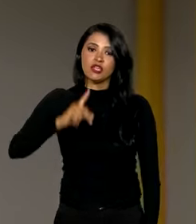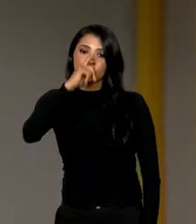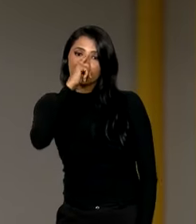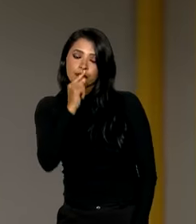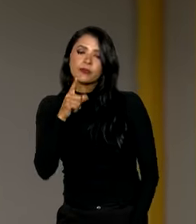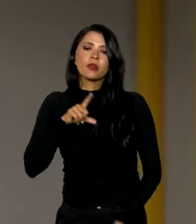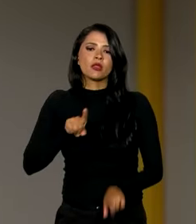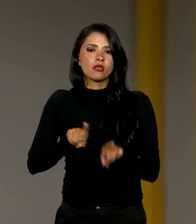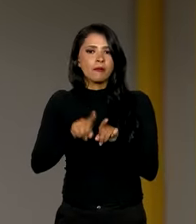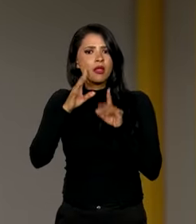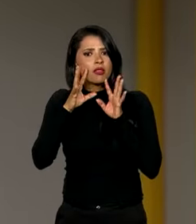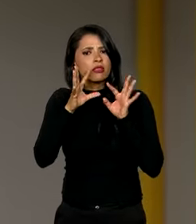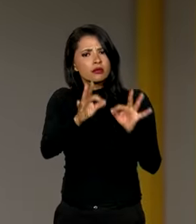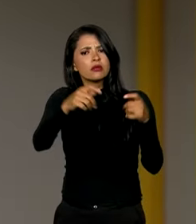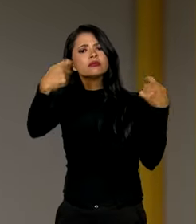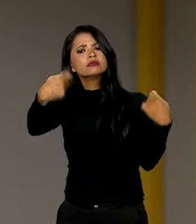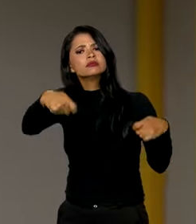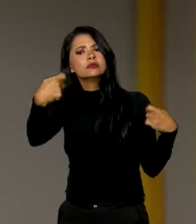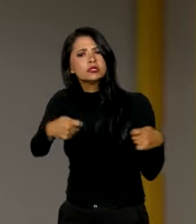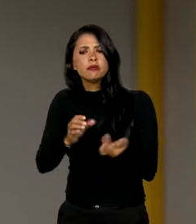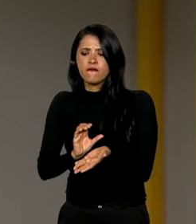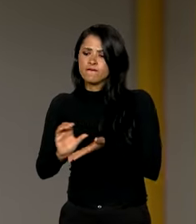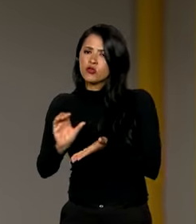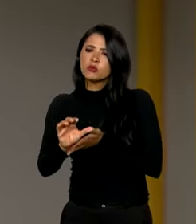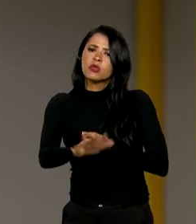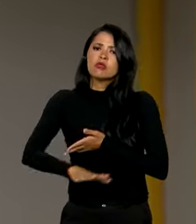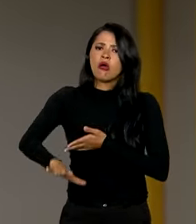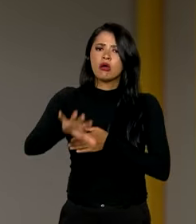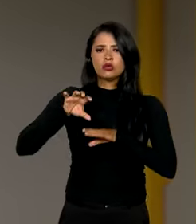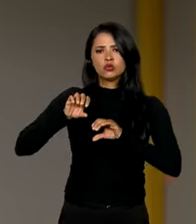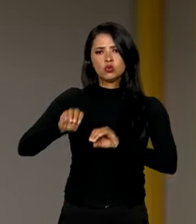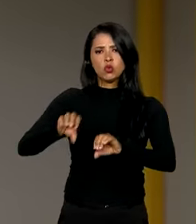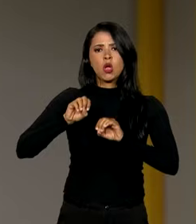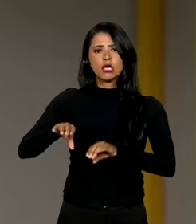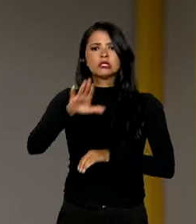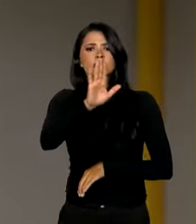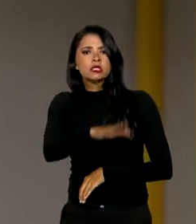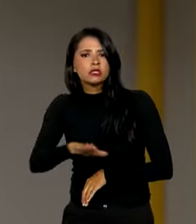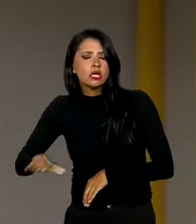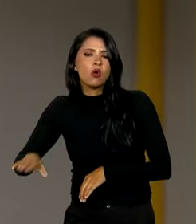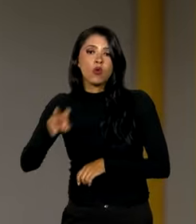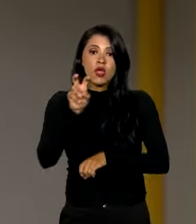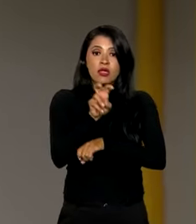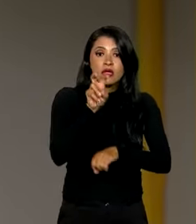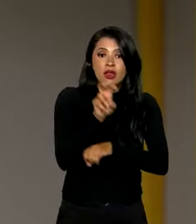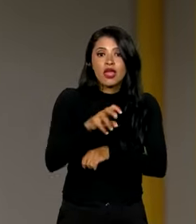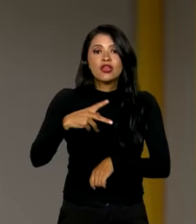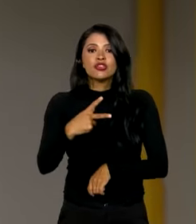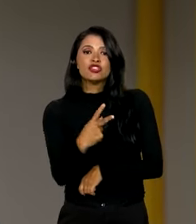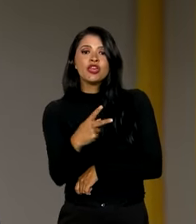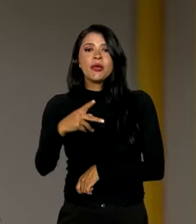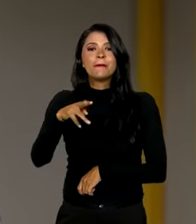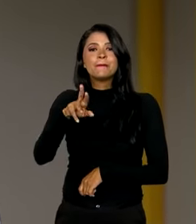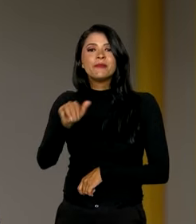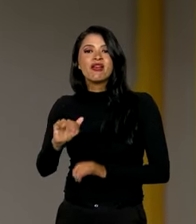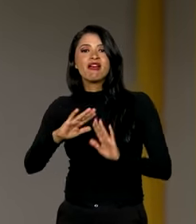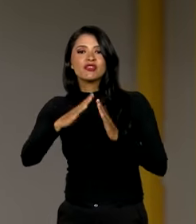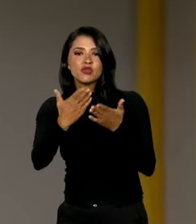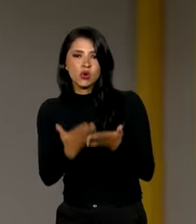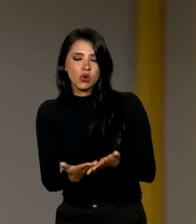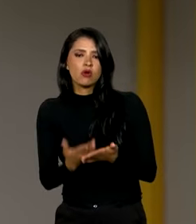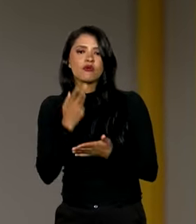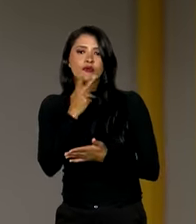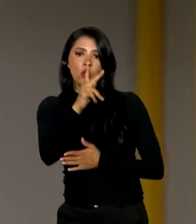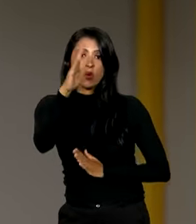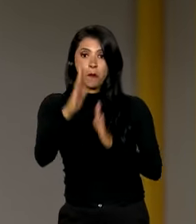chamou a atenção para a necessidade de investimentos na educação infantil com as creches e pré-escolas. Ele lembrou que o